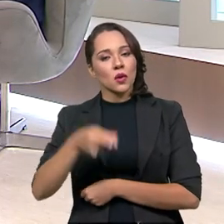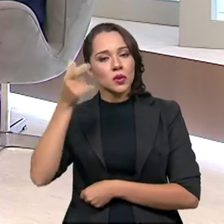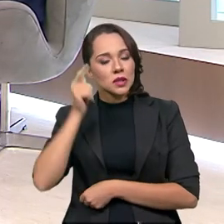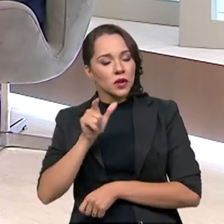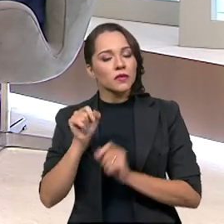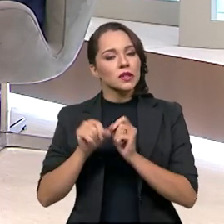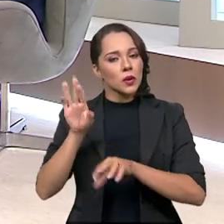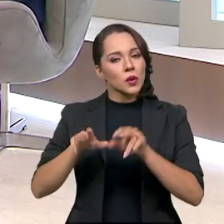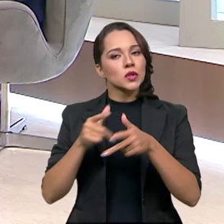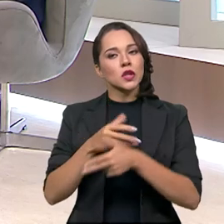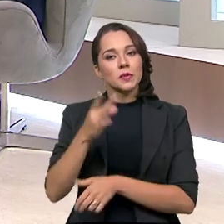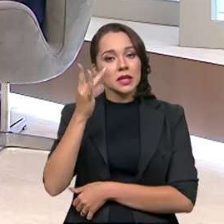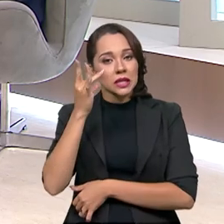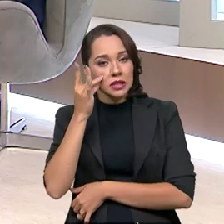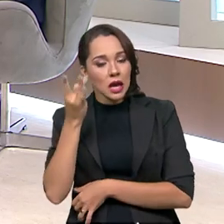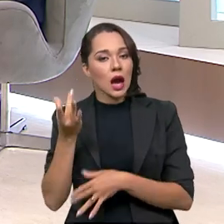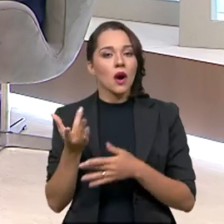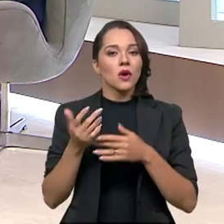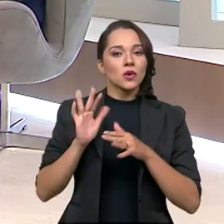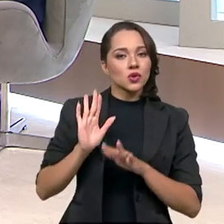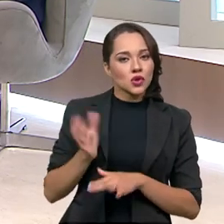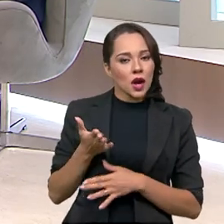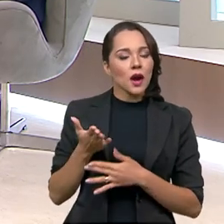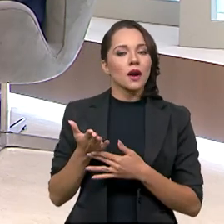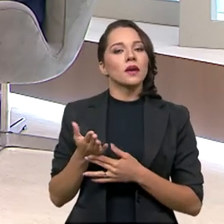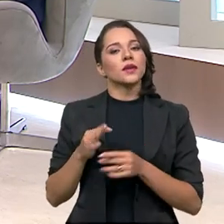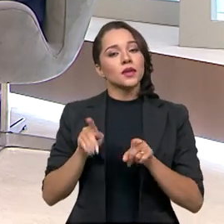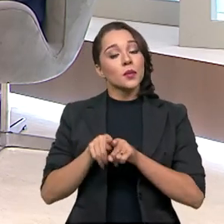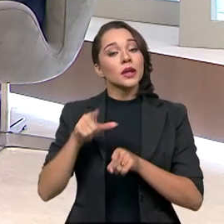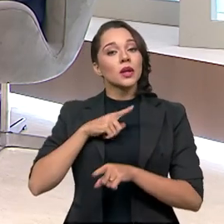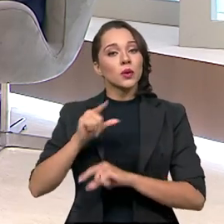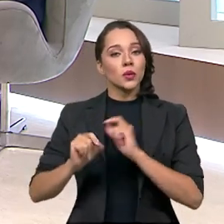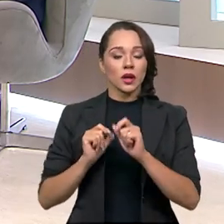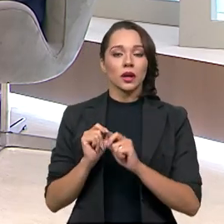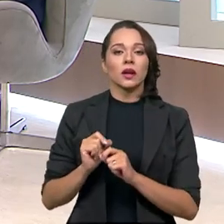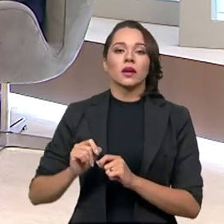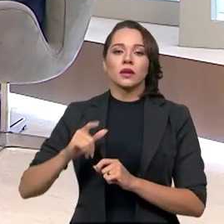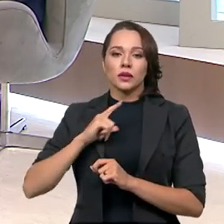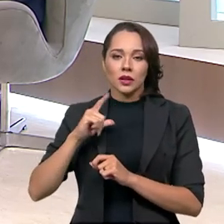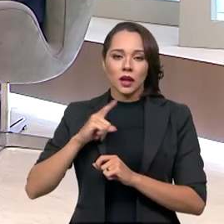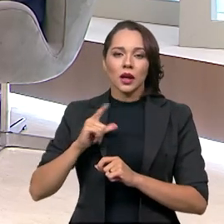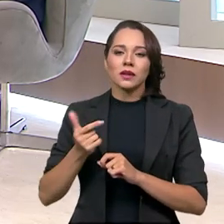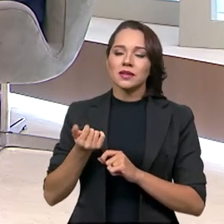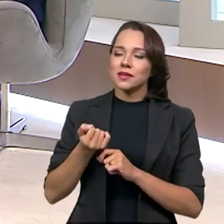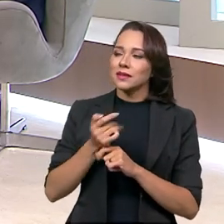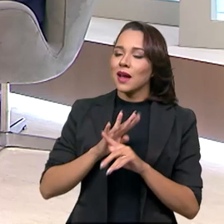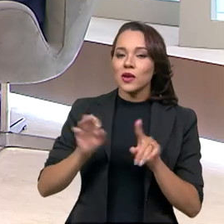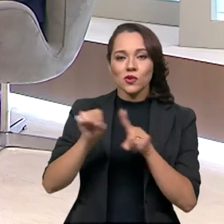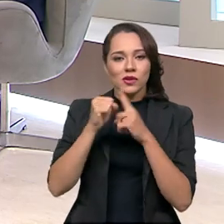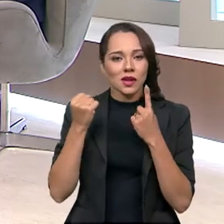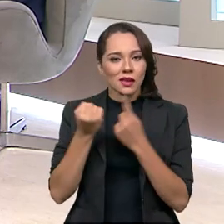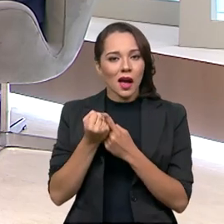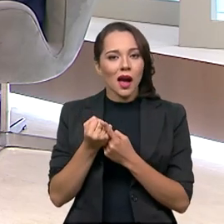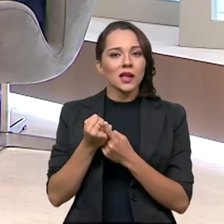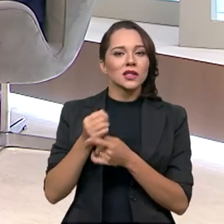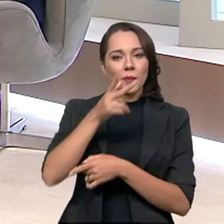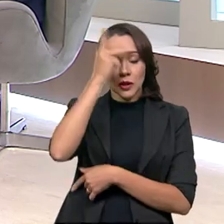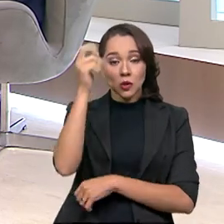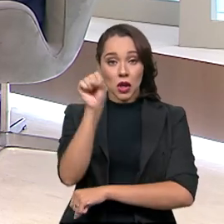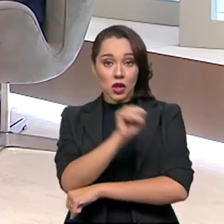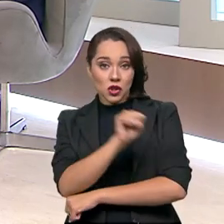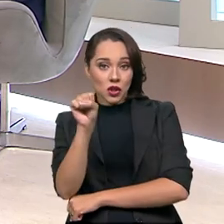presenciais com uma certa mobilização. E elas trazem realmente, chamam a sociedade, o condutor,